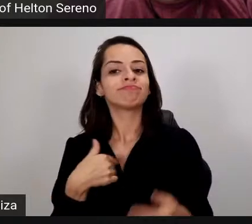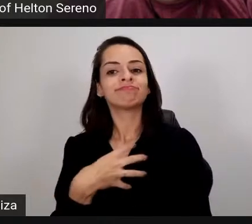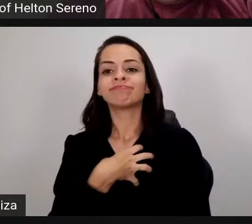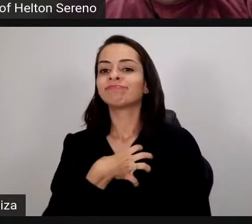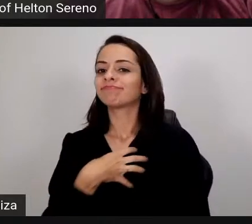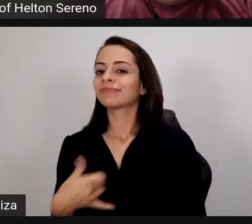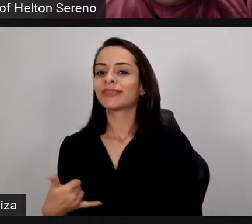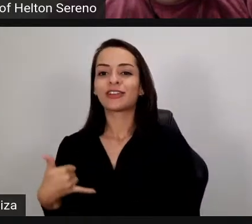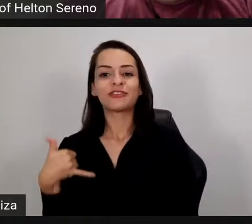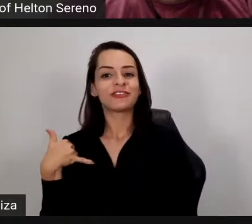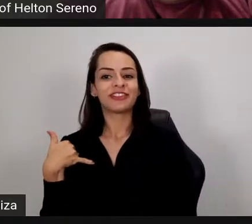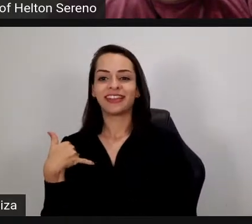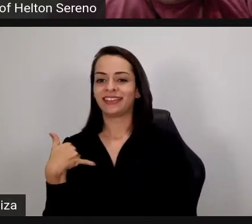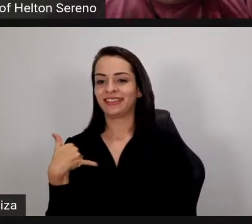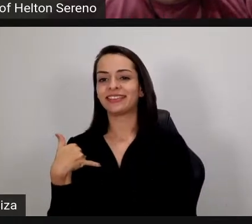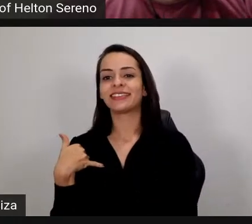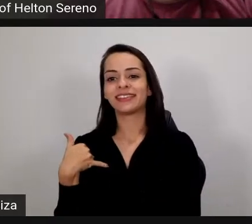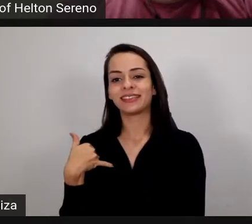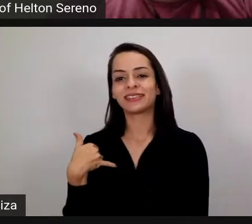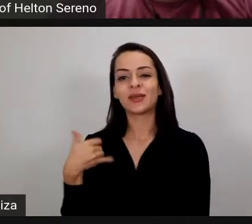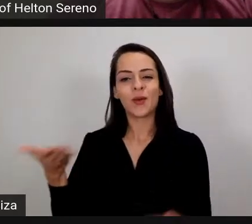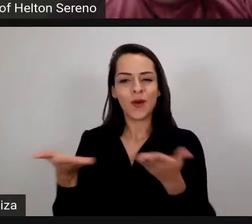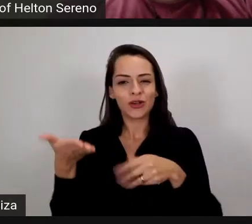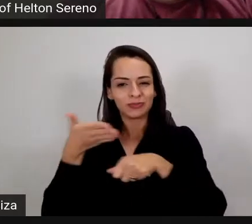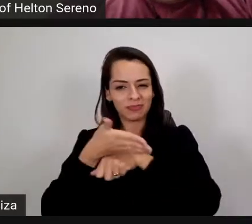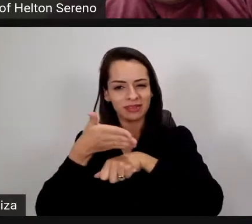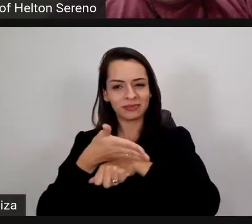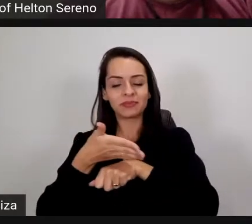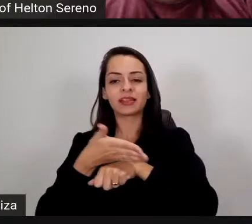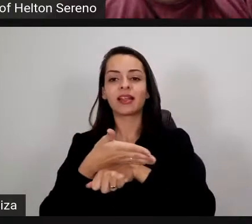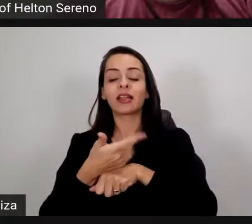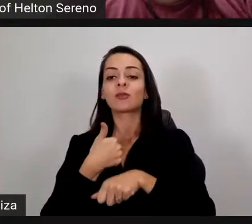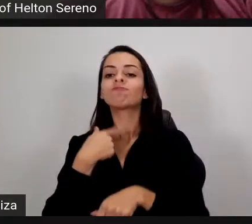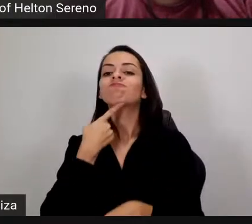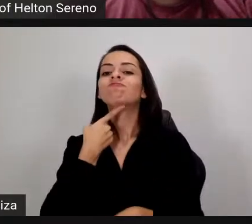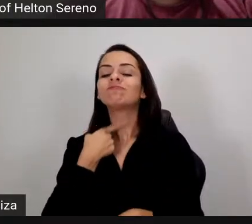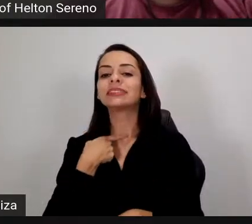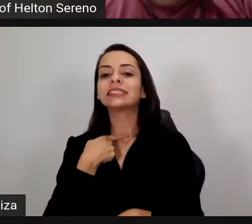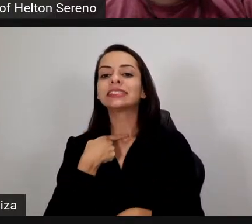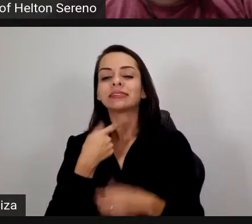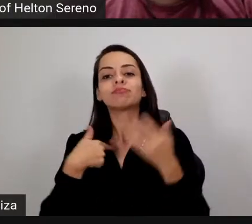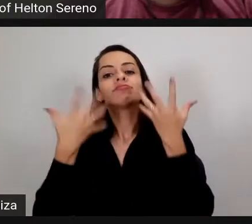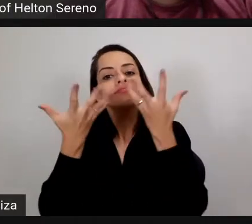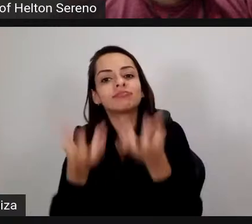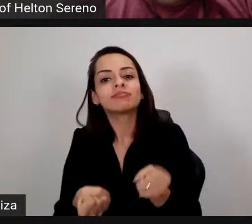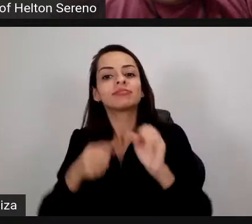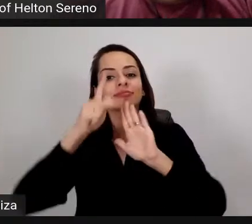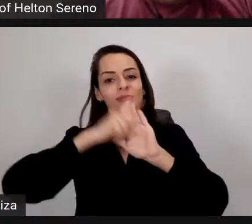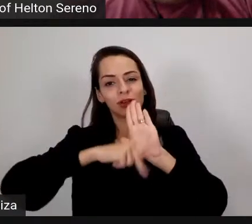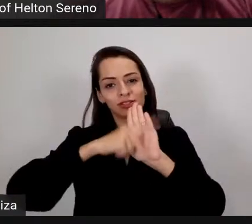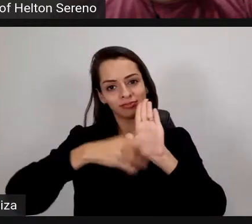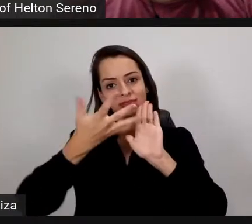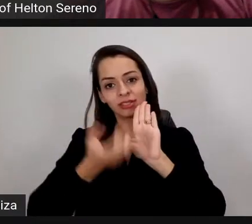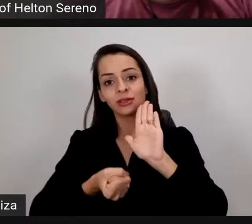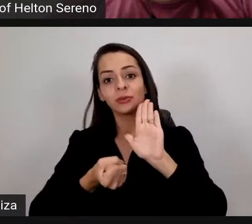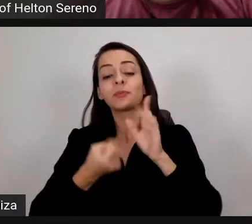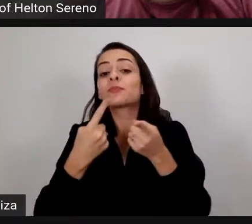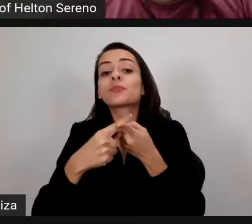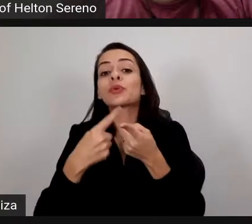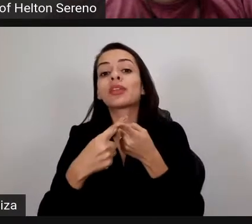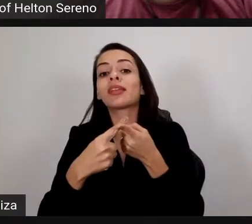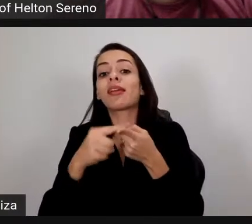fazer parte desse time. Eu quis participar desse projeto, porque, como a Isa falou, que a educação